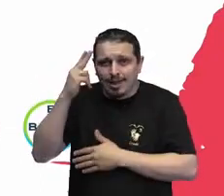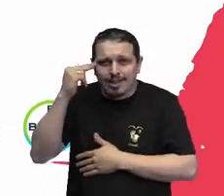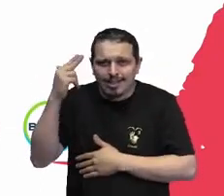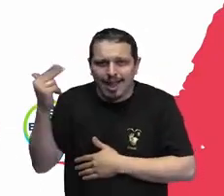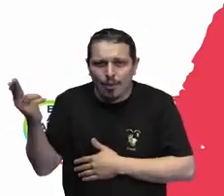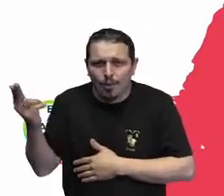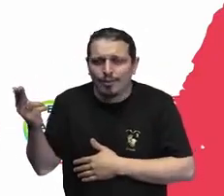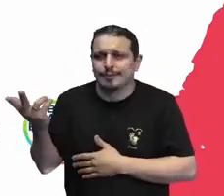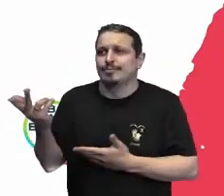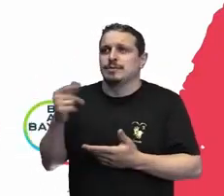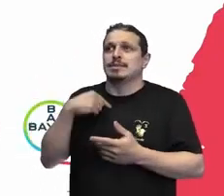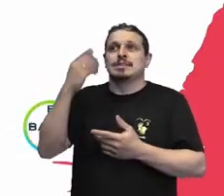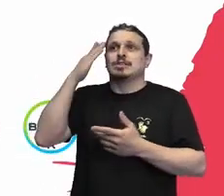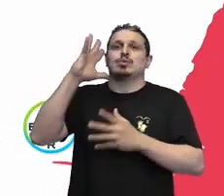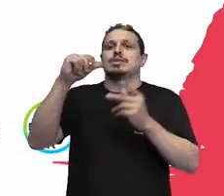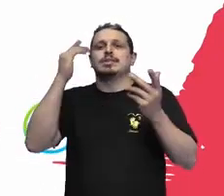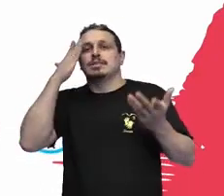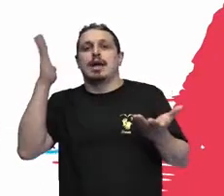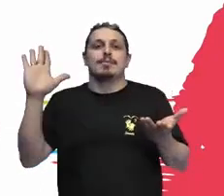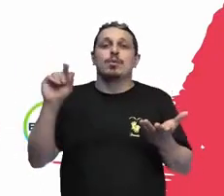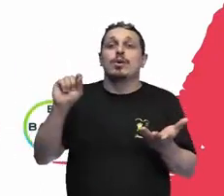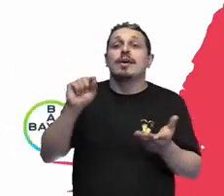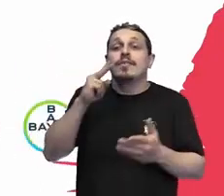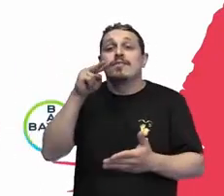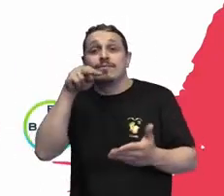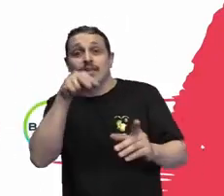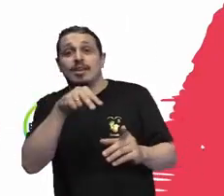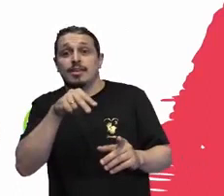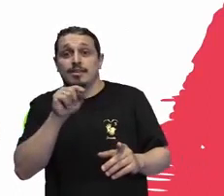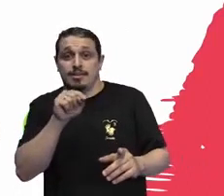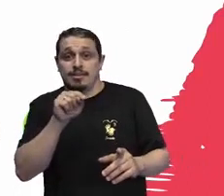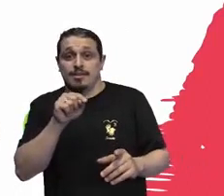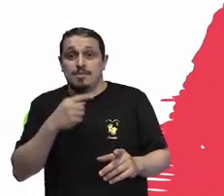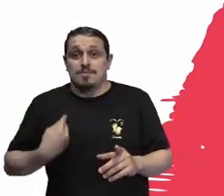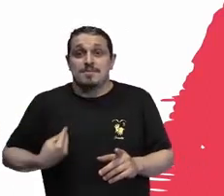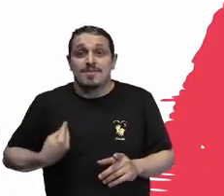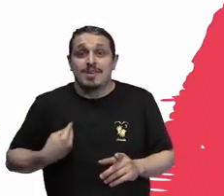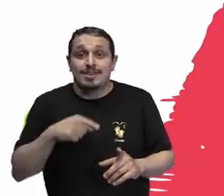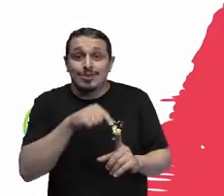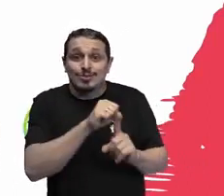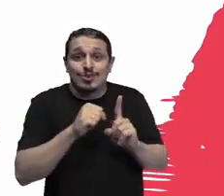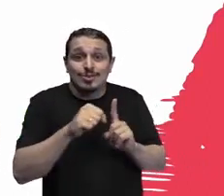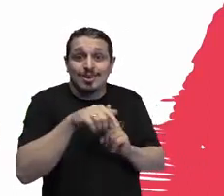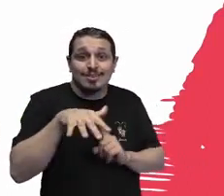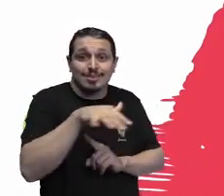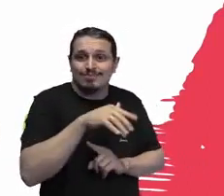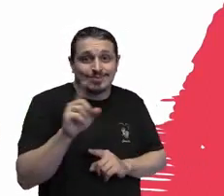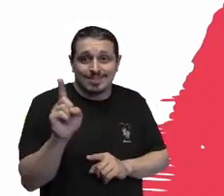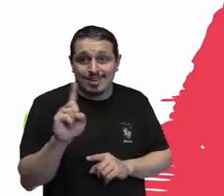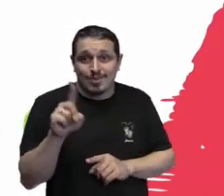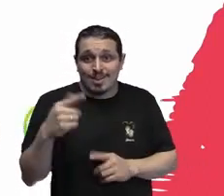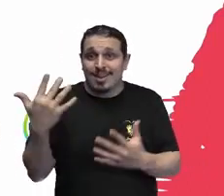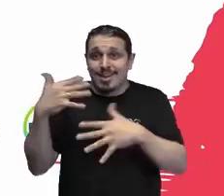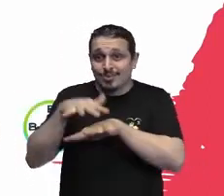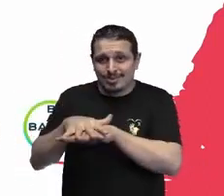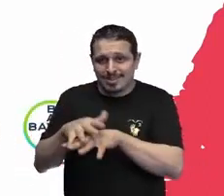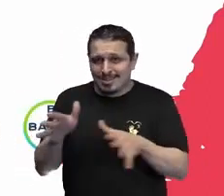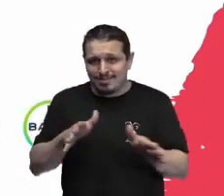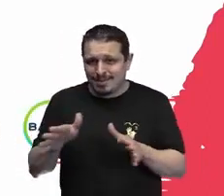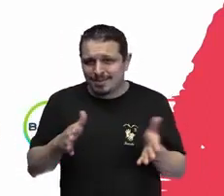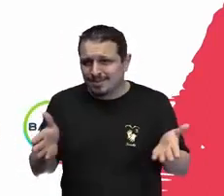né? Mas a gente vive numa sociedade que não é completamente inclusiva, nem acessível, e que